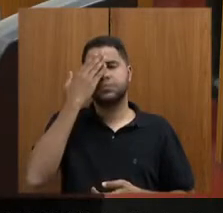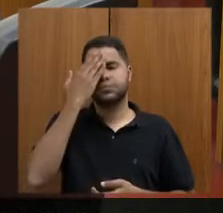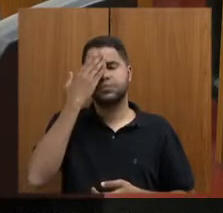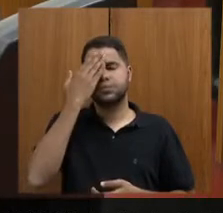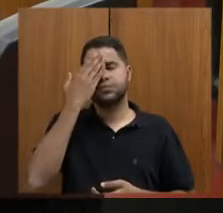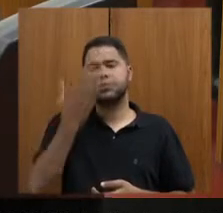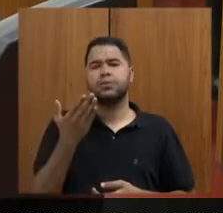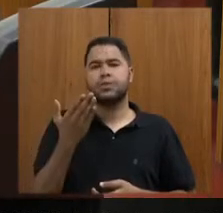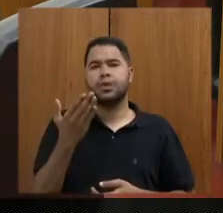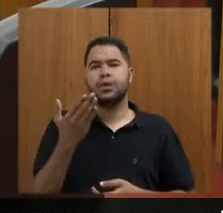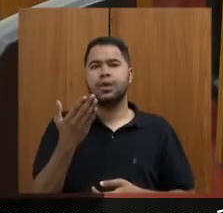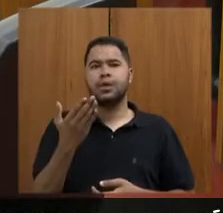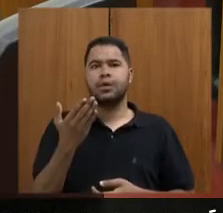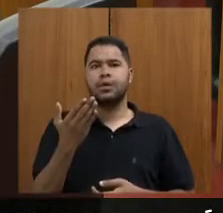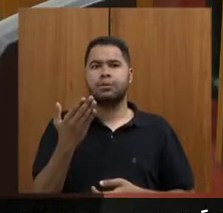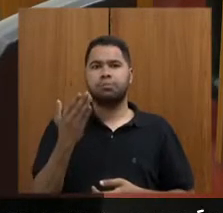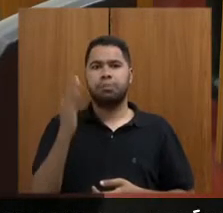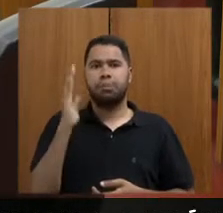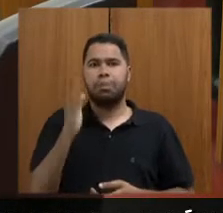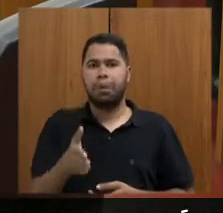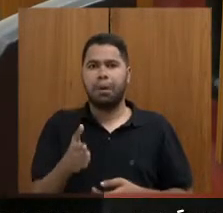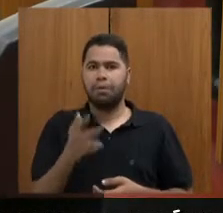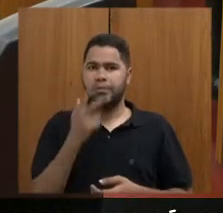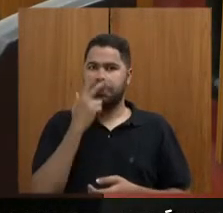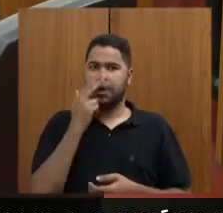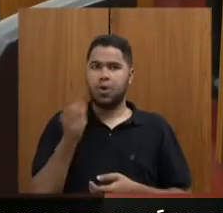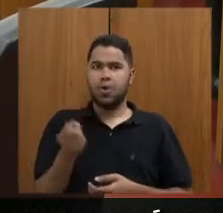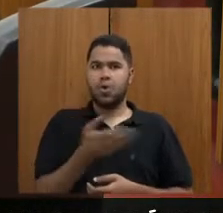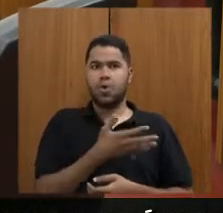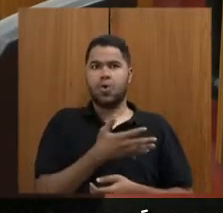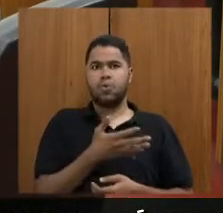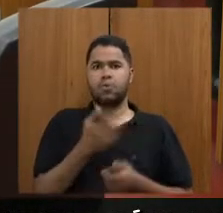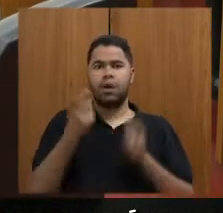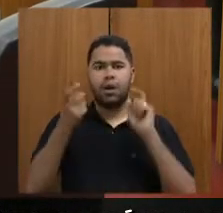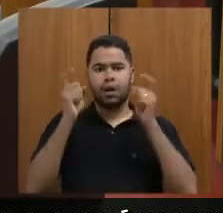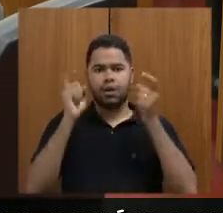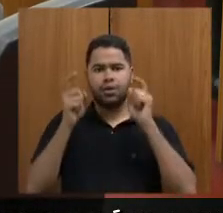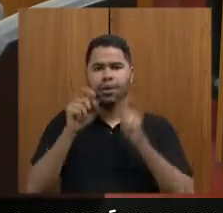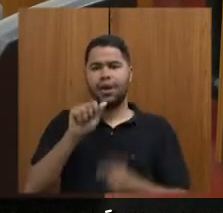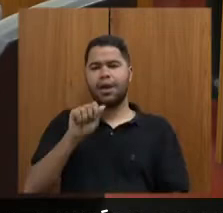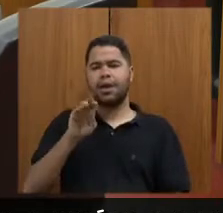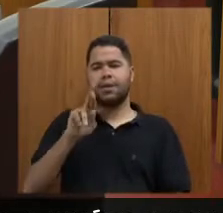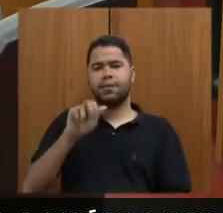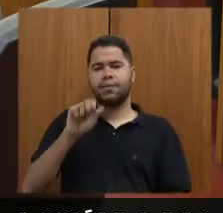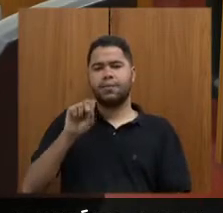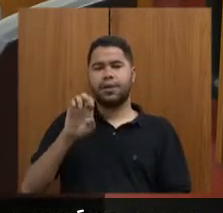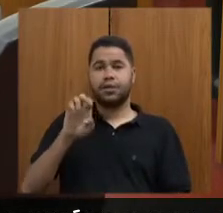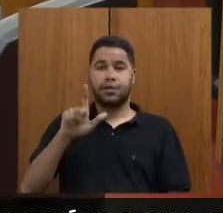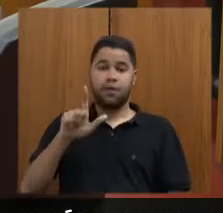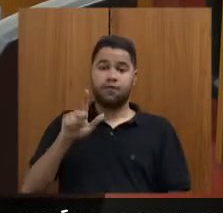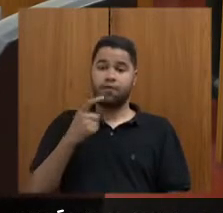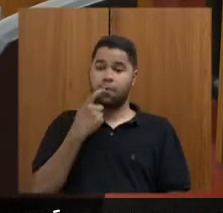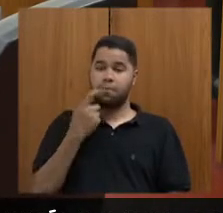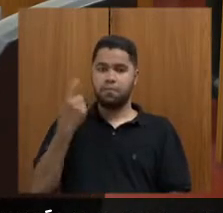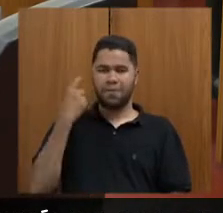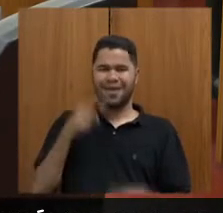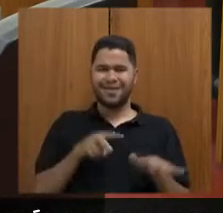pegar de bate-pronto numa matéria que parece novidade, porque minha reunião com a Brasel foi essa semana, pode deixar